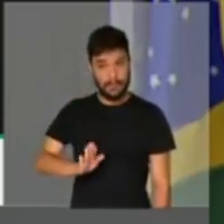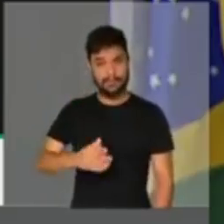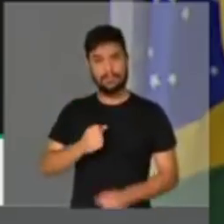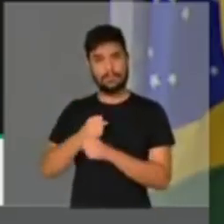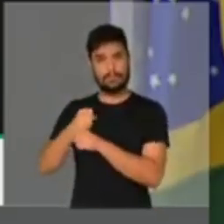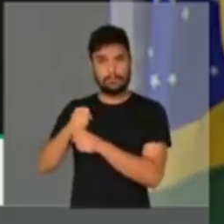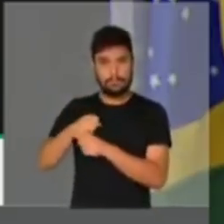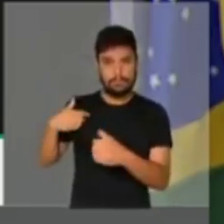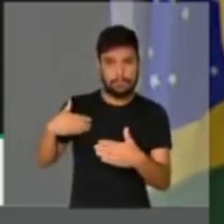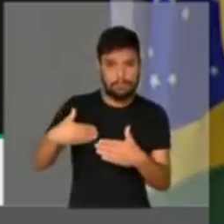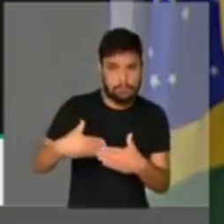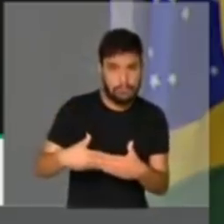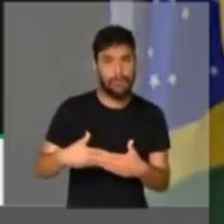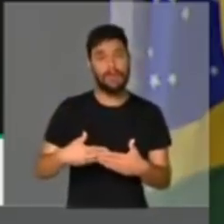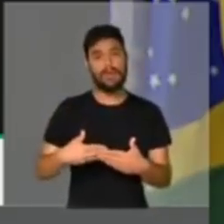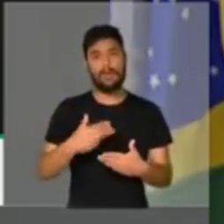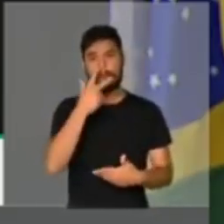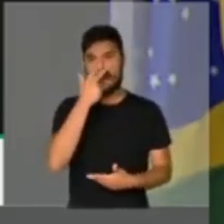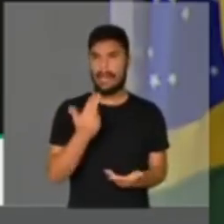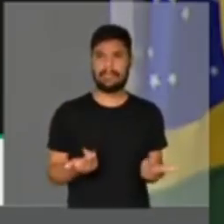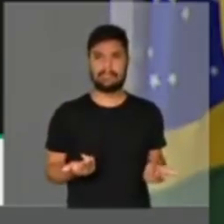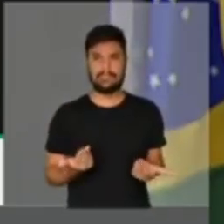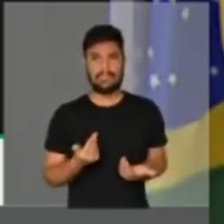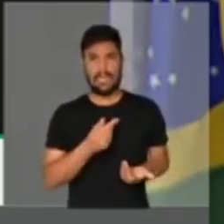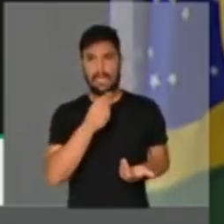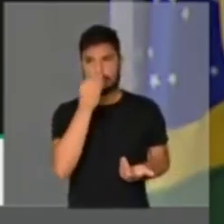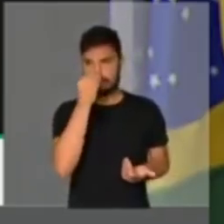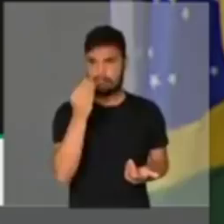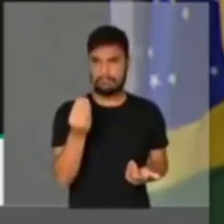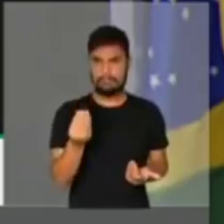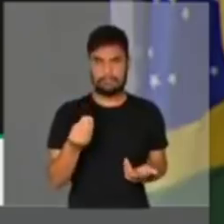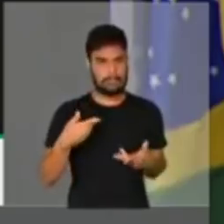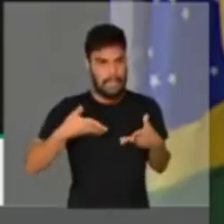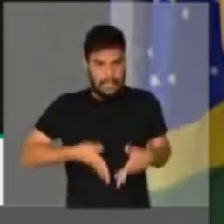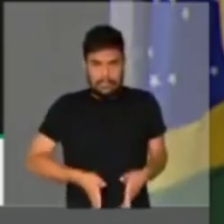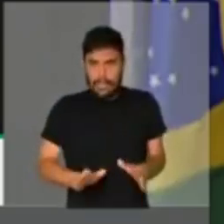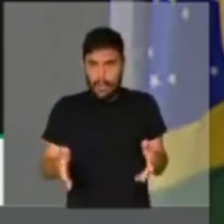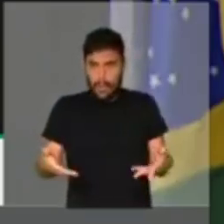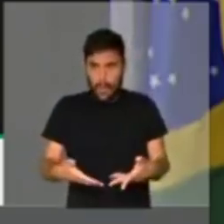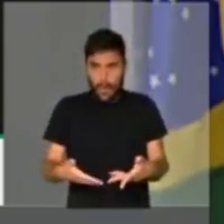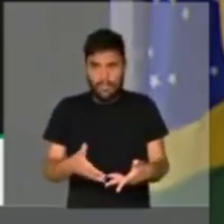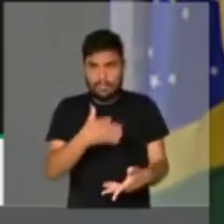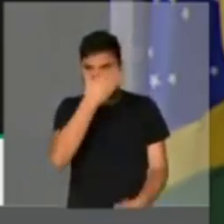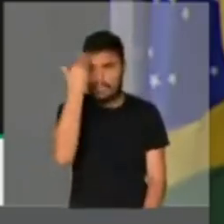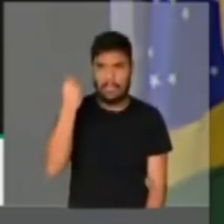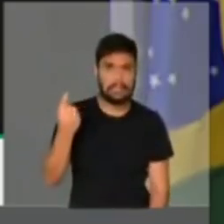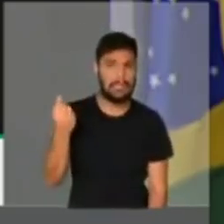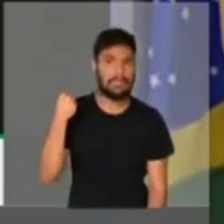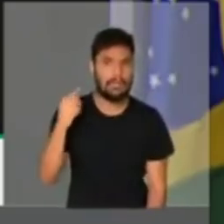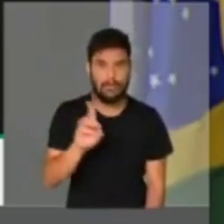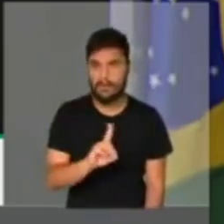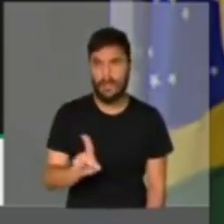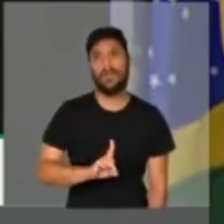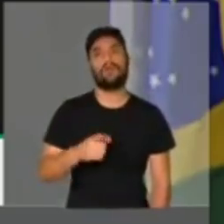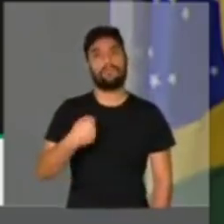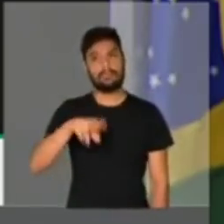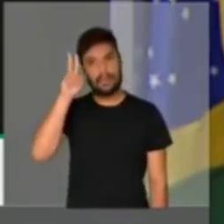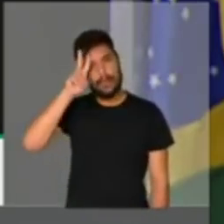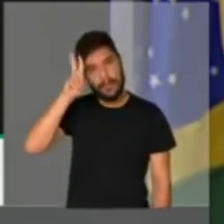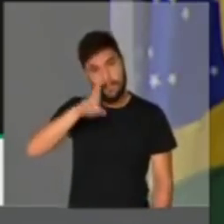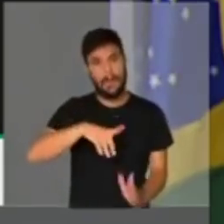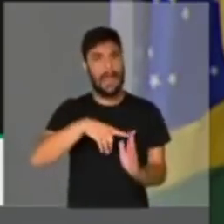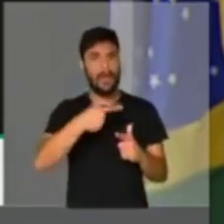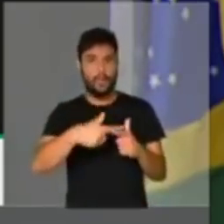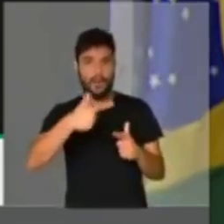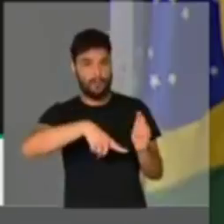últimos anos. Não dá para a gente agir como se fôssemos todos recém-nascidos e descobríssemos que a situação fiscal do país